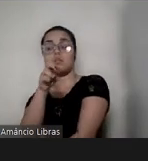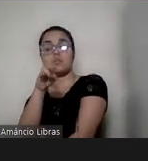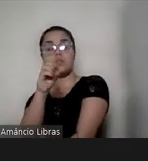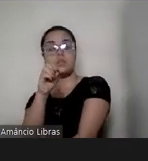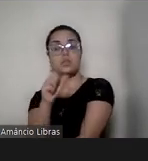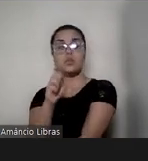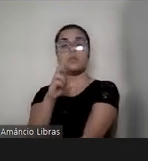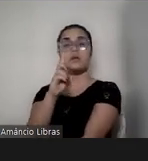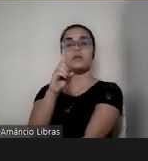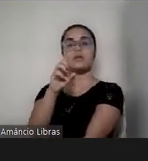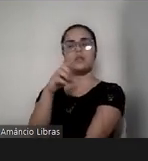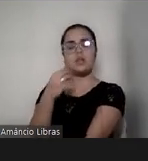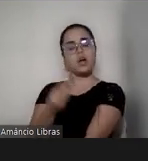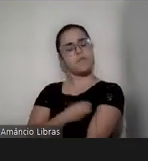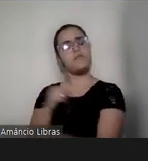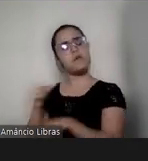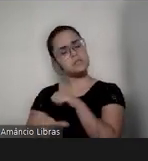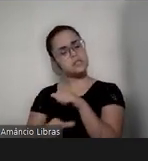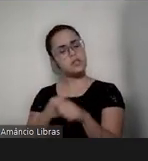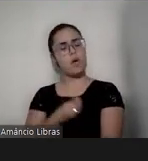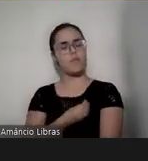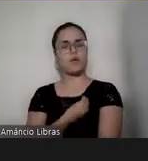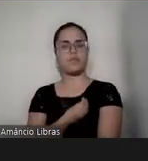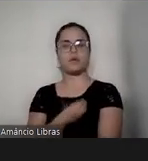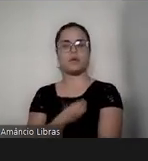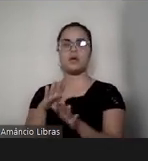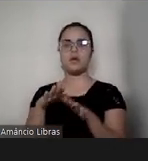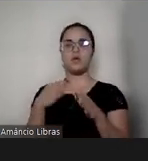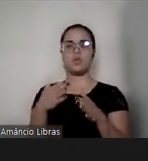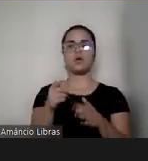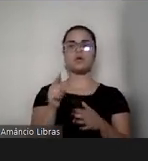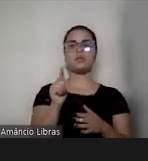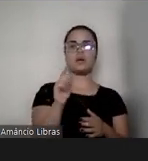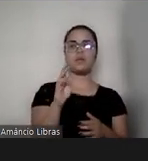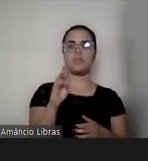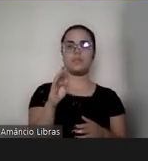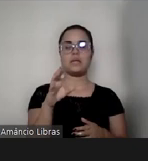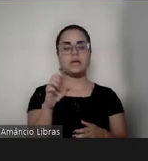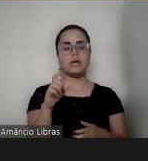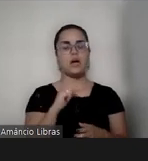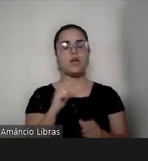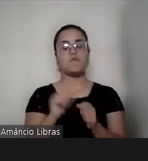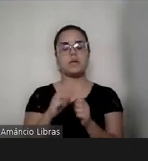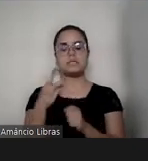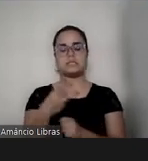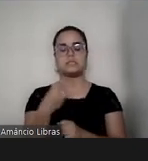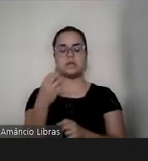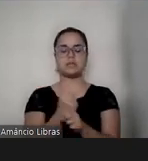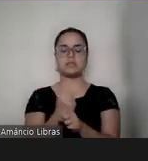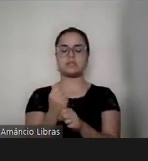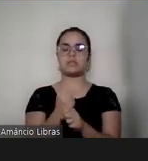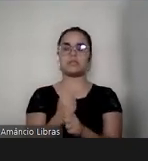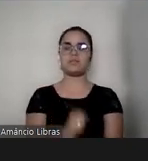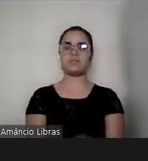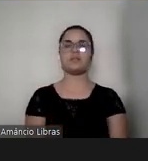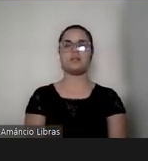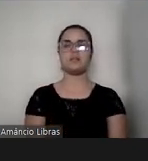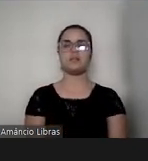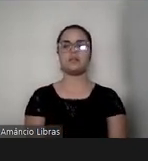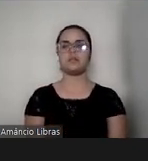nova realidade. E quando o Gabriel completou três anos, também, né, Marcos é de três anos,